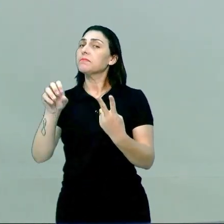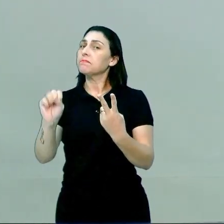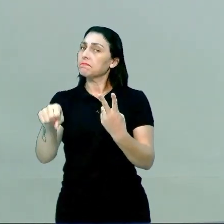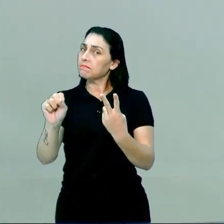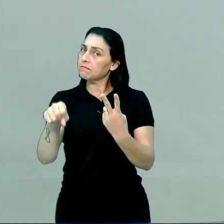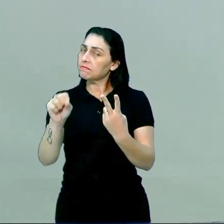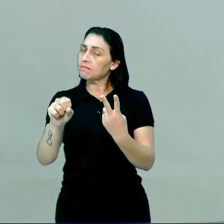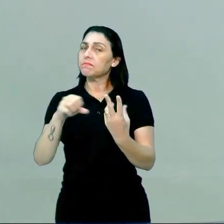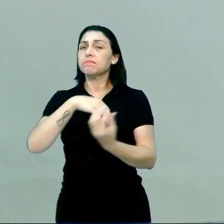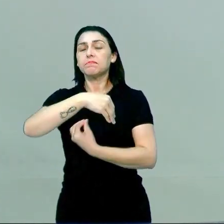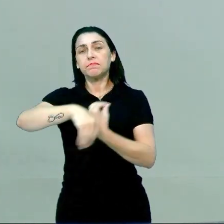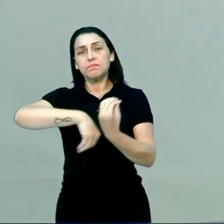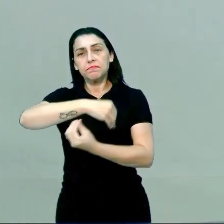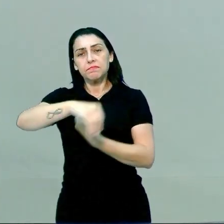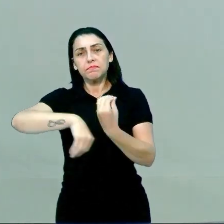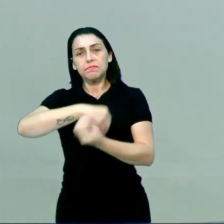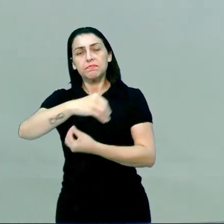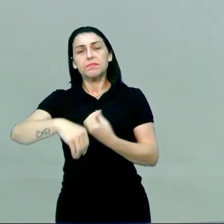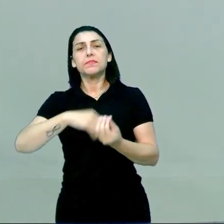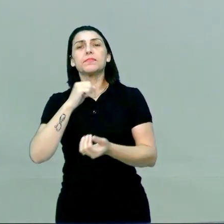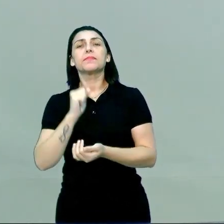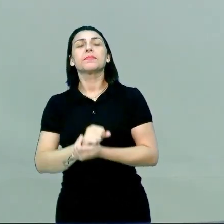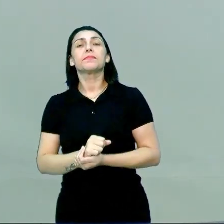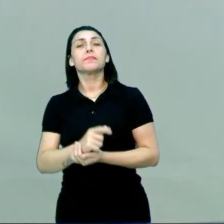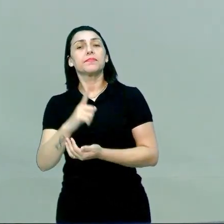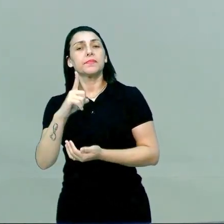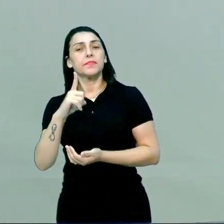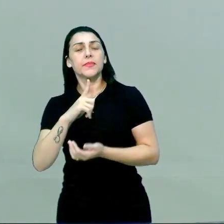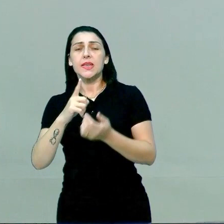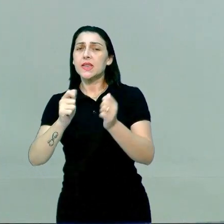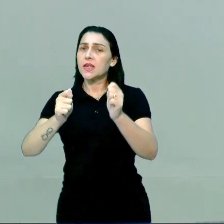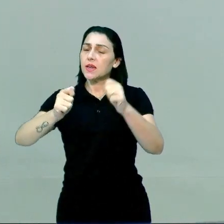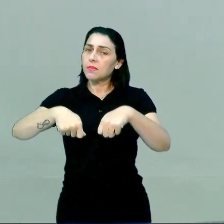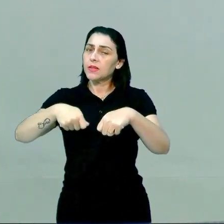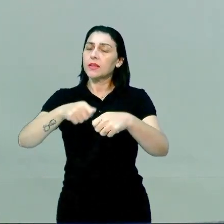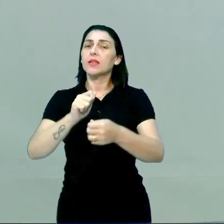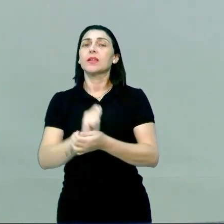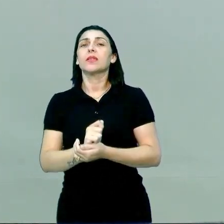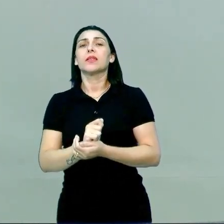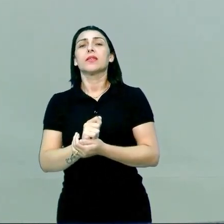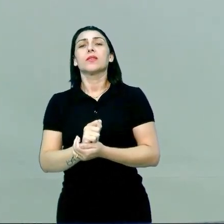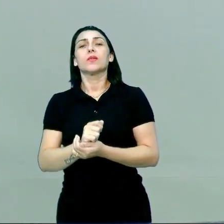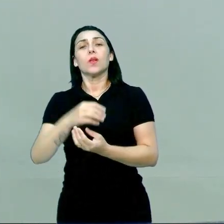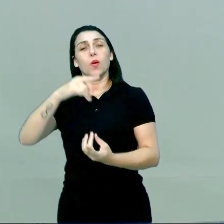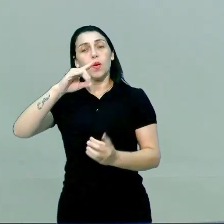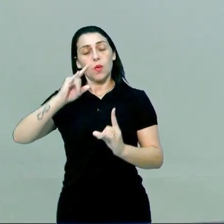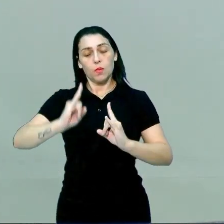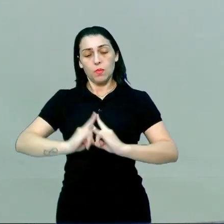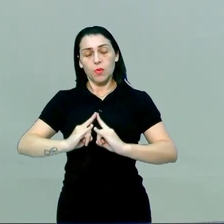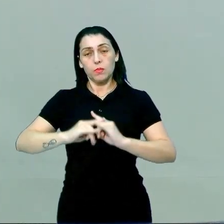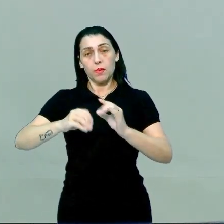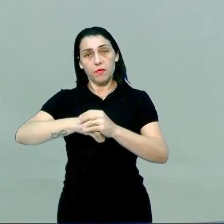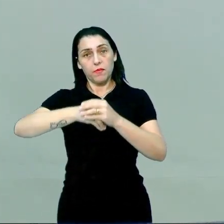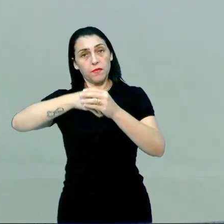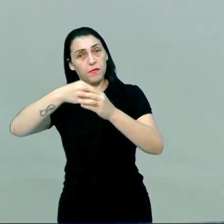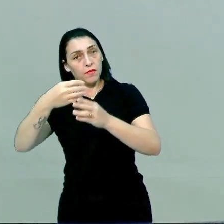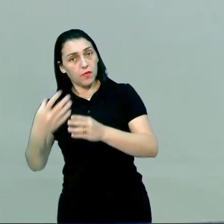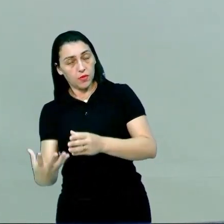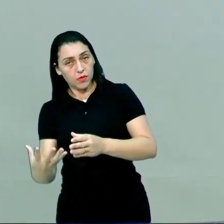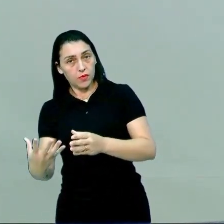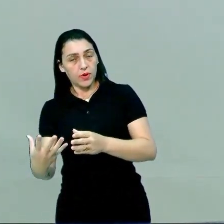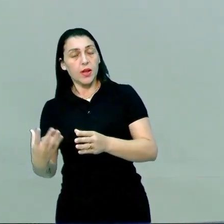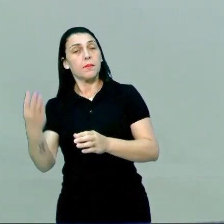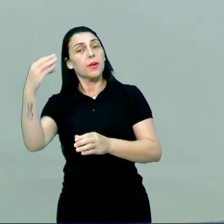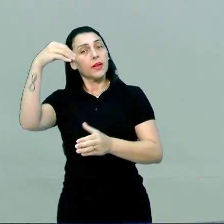Sim. A mista, a glândula mista, ela tem essa capacidade de liberar hormônio para fora do sangue, tá?